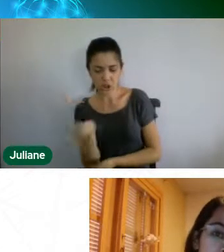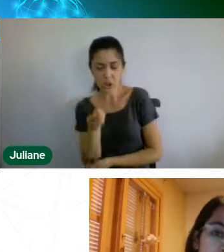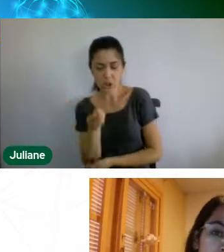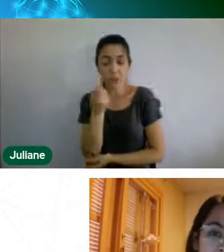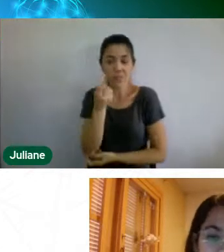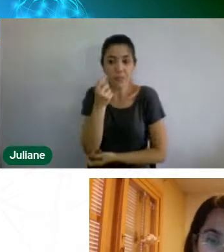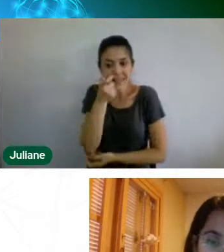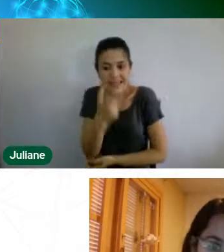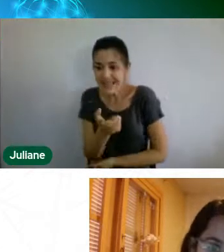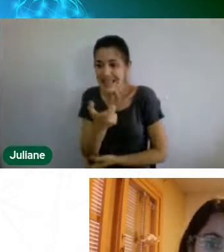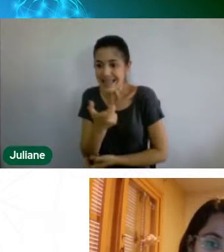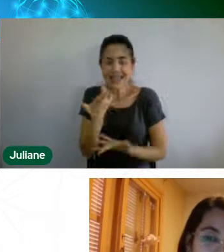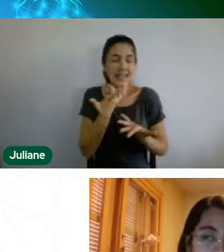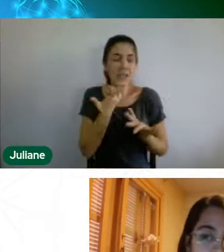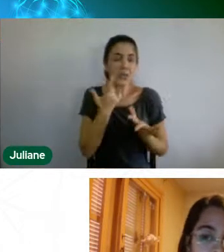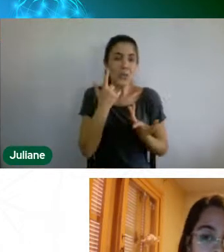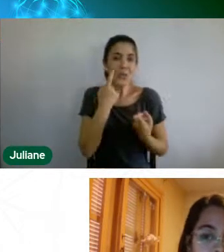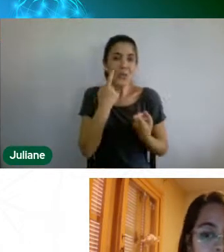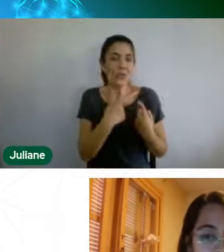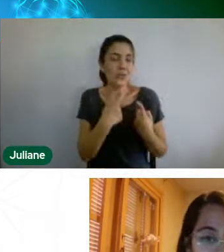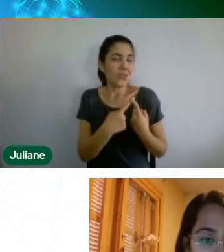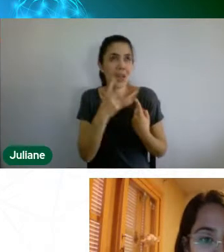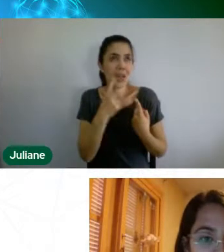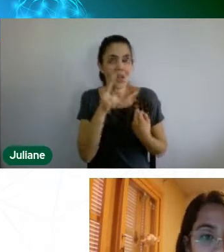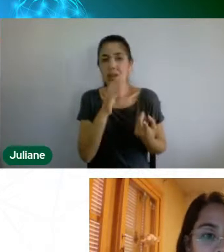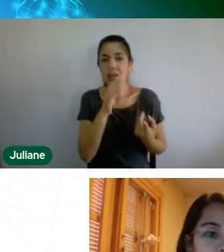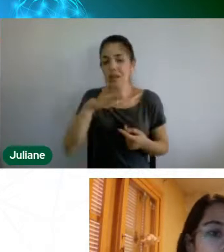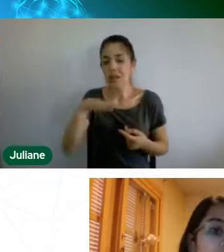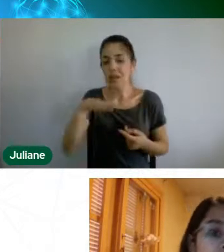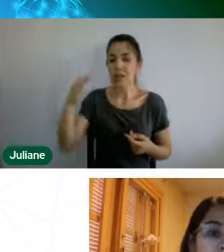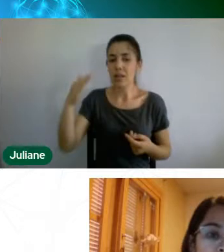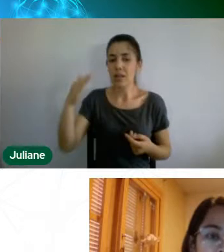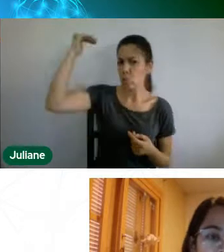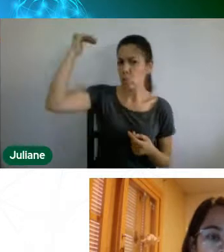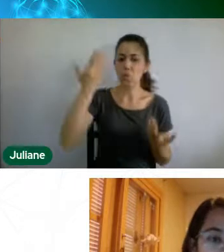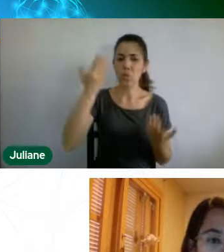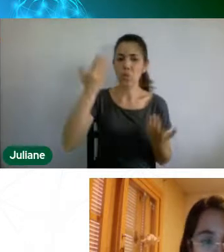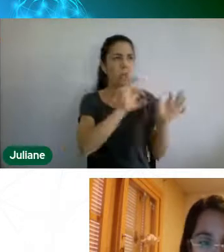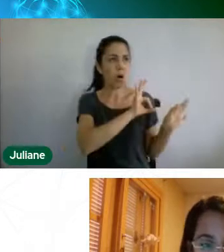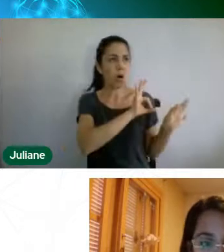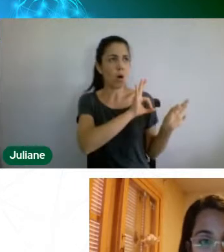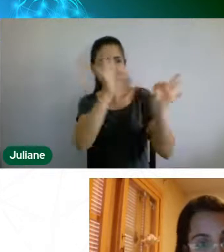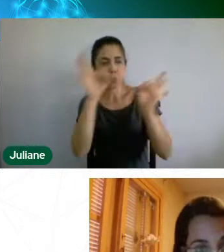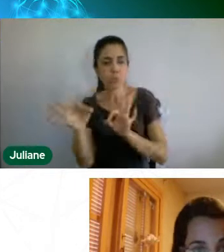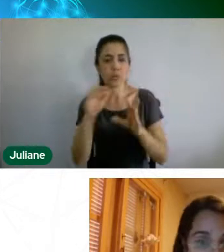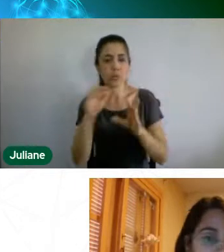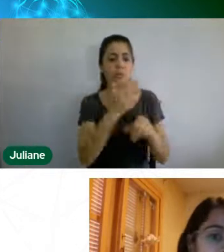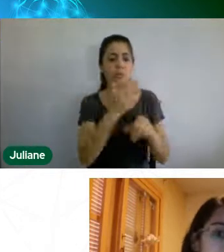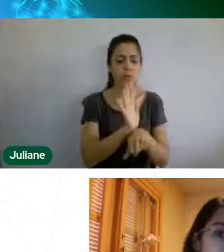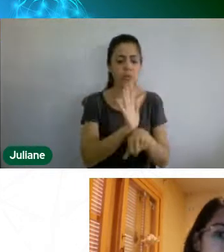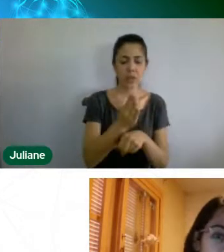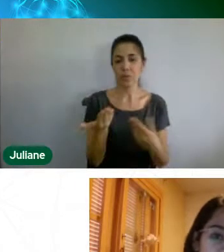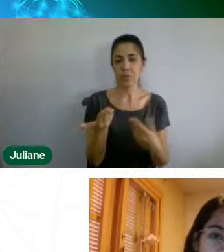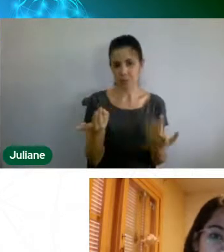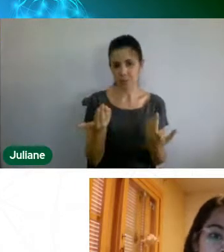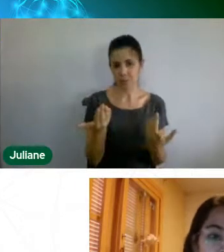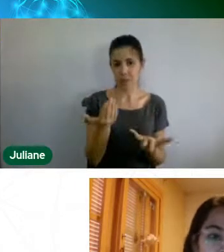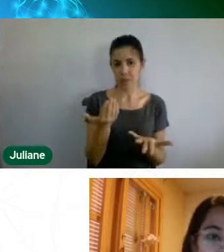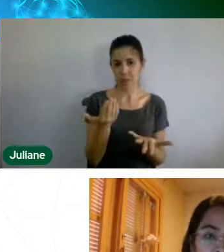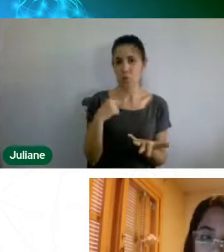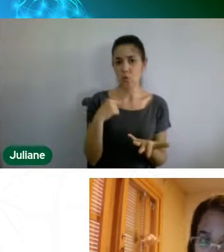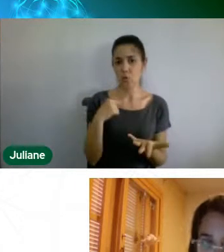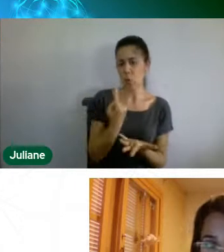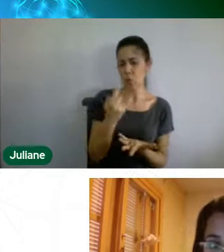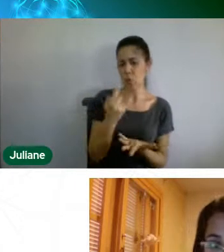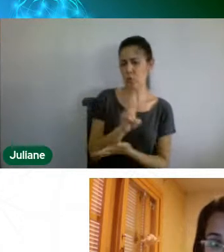A gente voltou a nossa pesquisa a não transmitir os dinossauros como figuras assustadoras ou monstruosas. A gente quer que eles possam